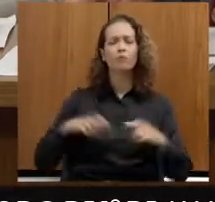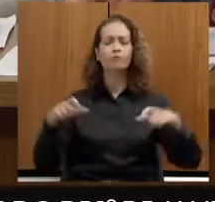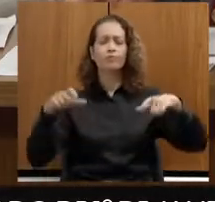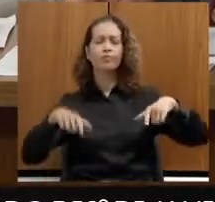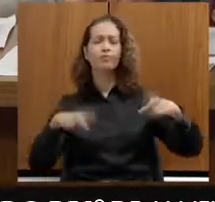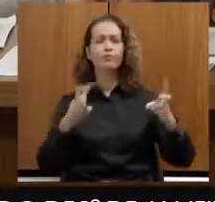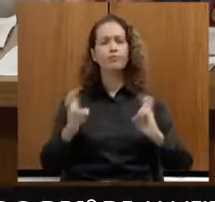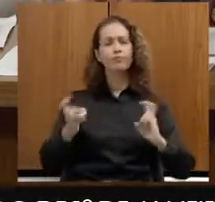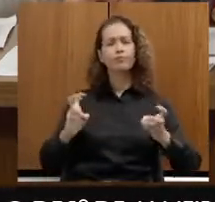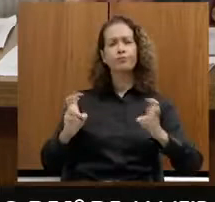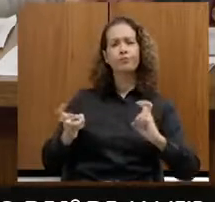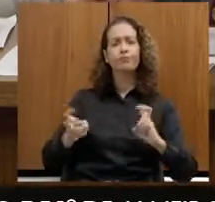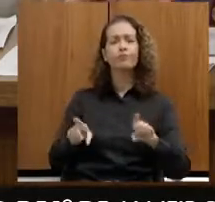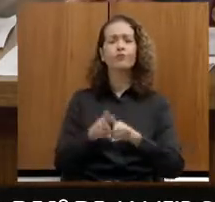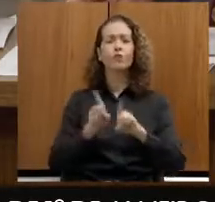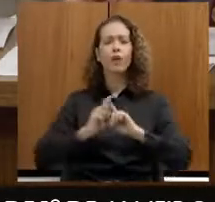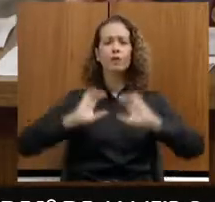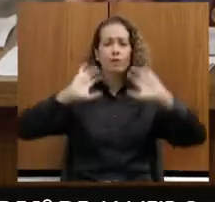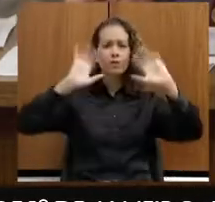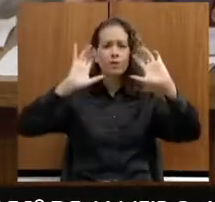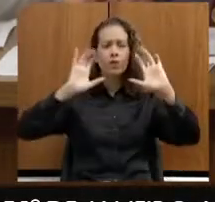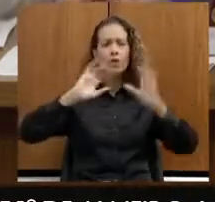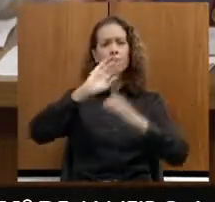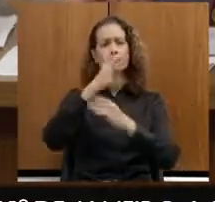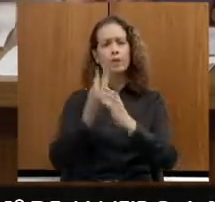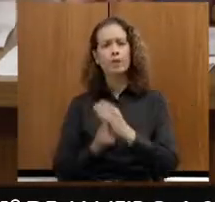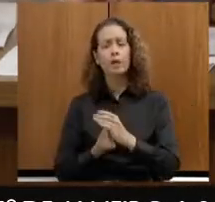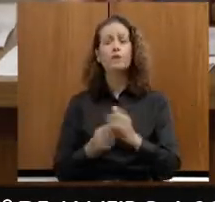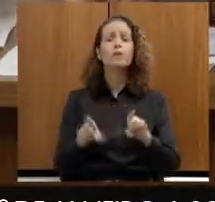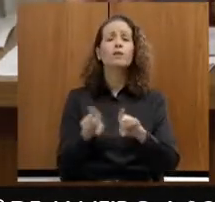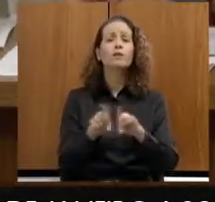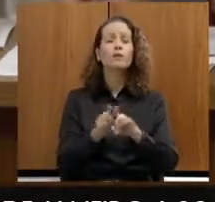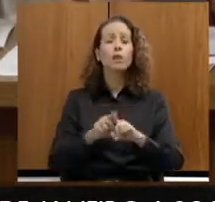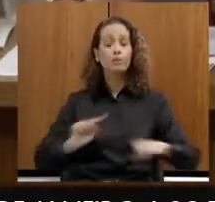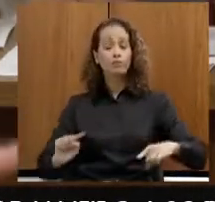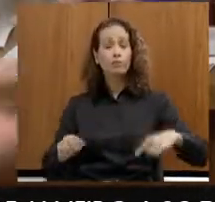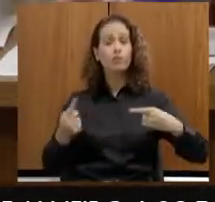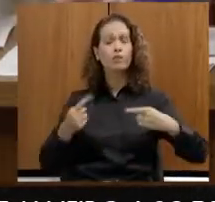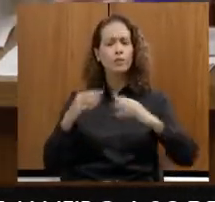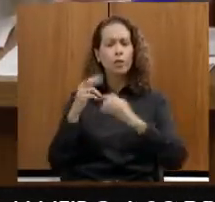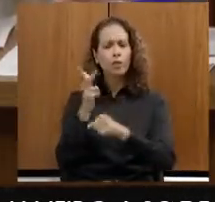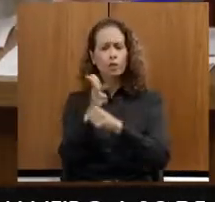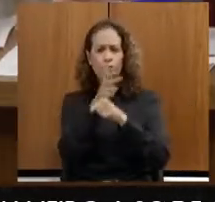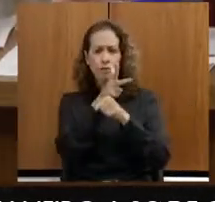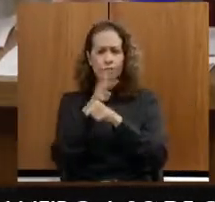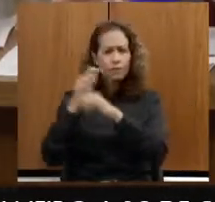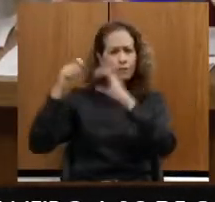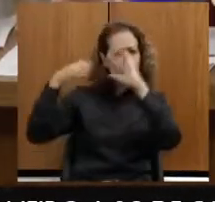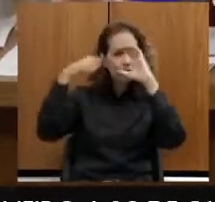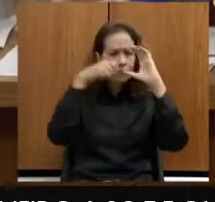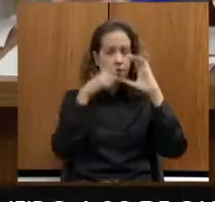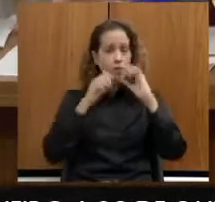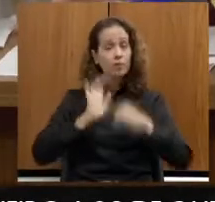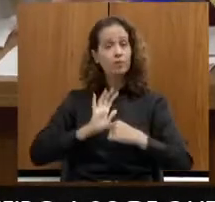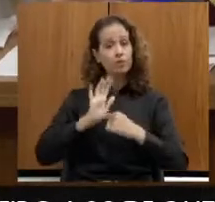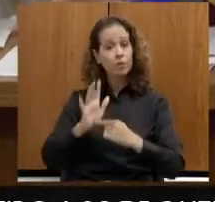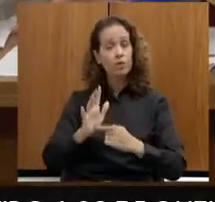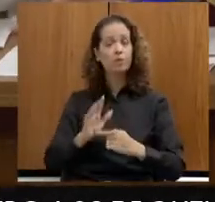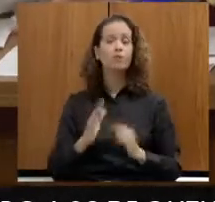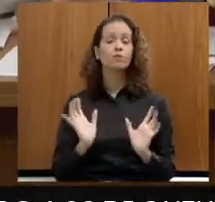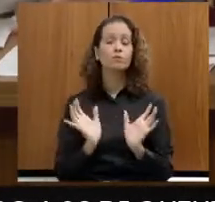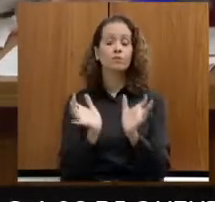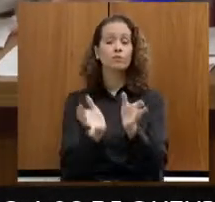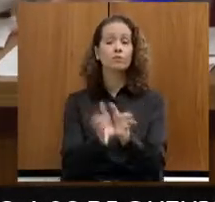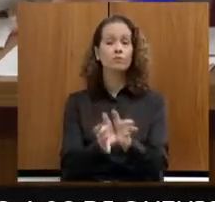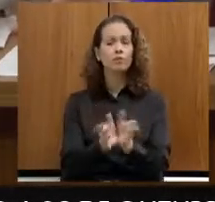handball, vôlei, basquete, e aí, nesse desafio, eles filmam e trazem para nós uma comissão para